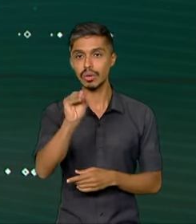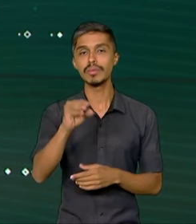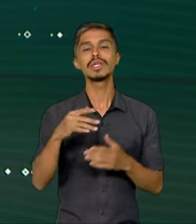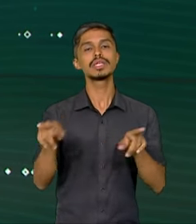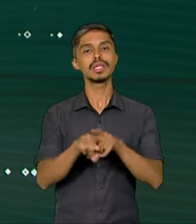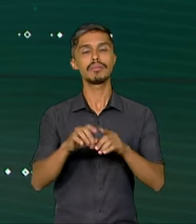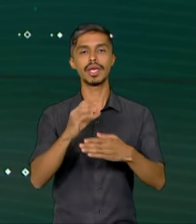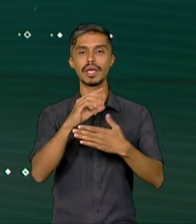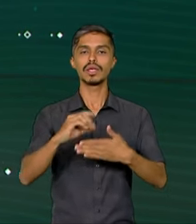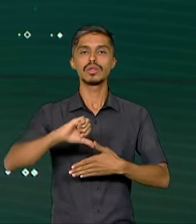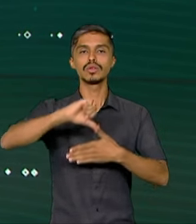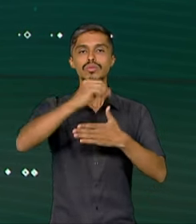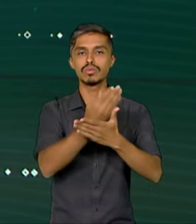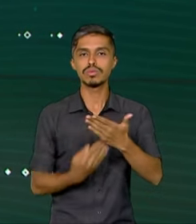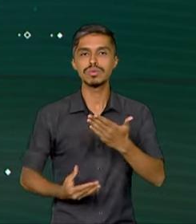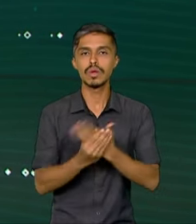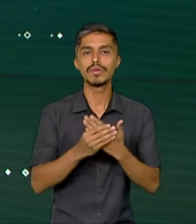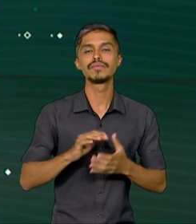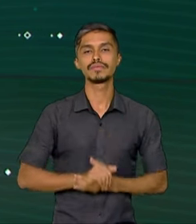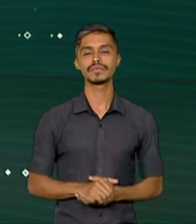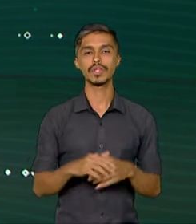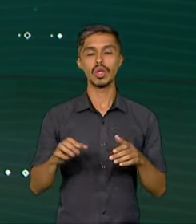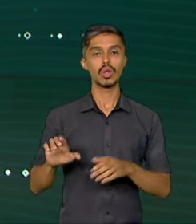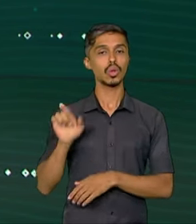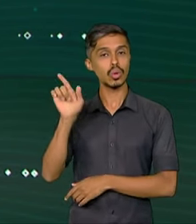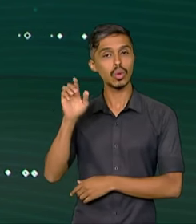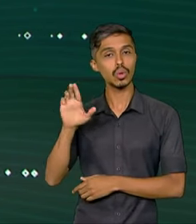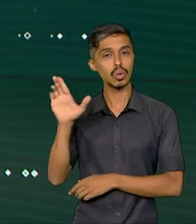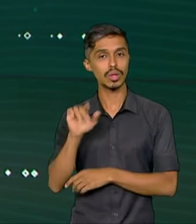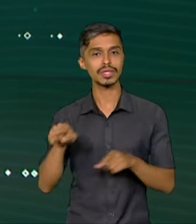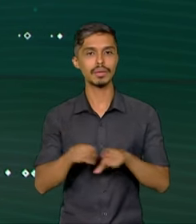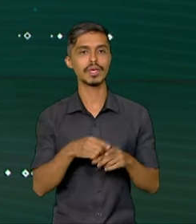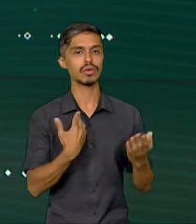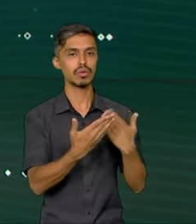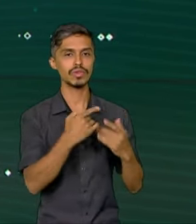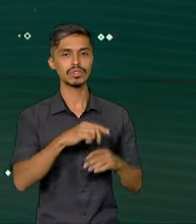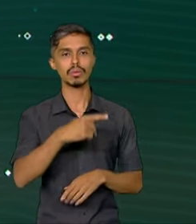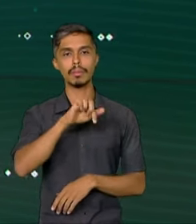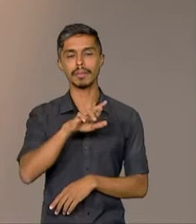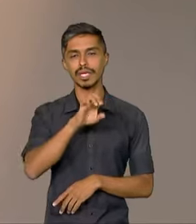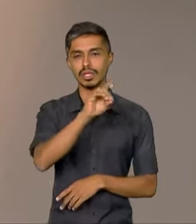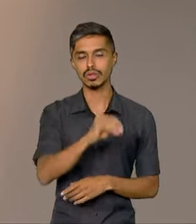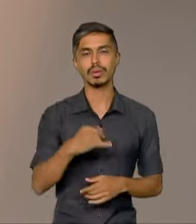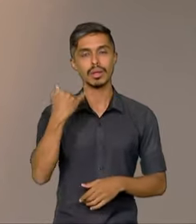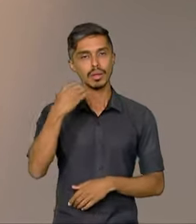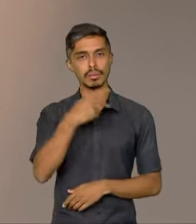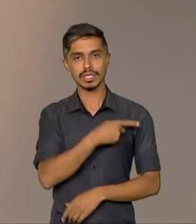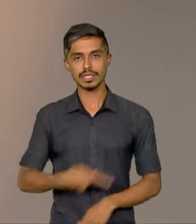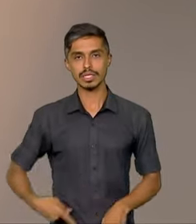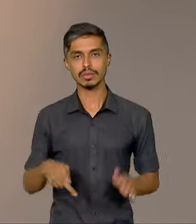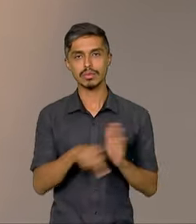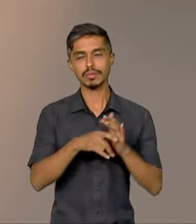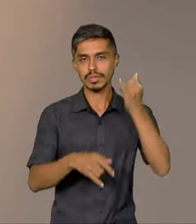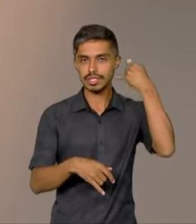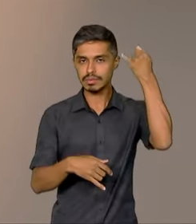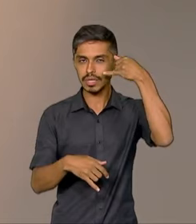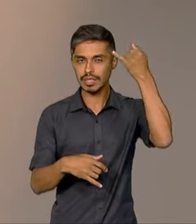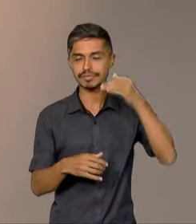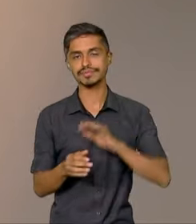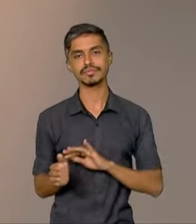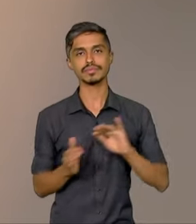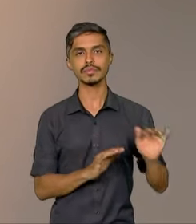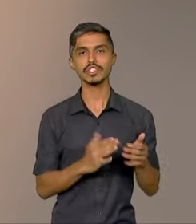Lula ainda se encontrou com o presidente do governo da Espanha, Pedro Sanches. E com todas as